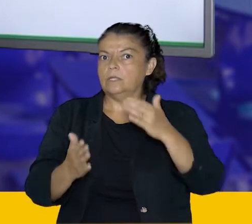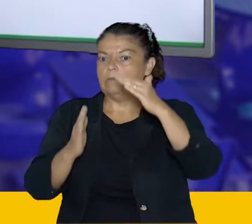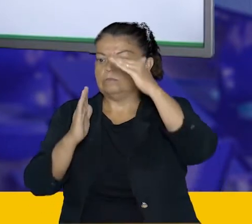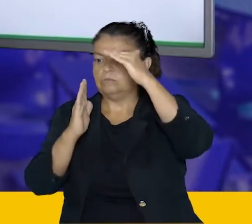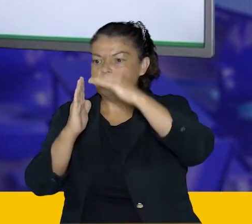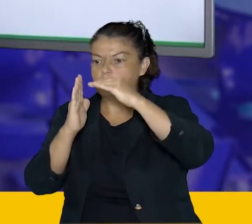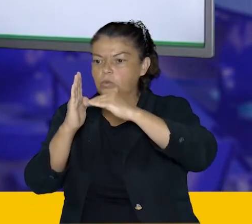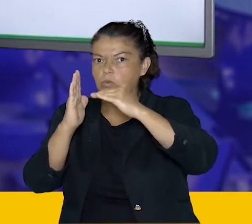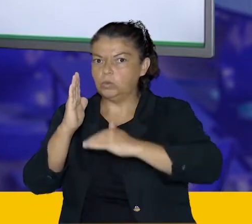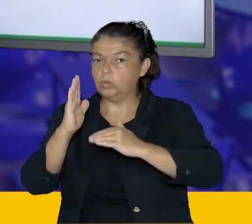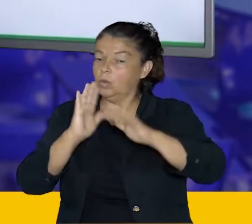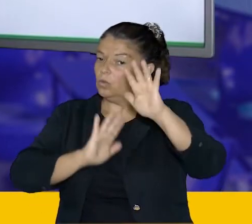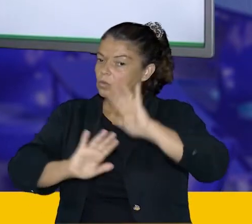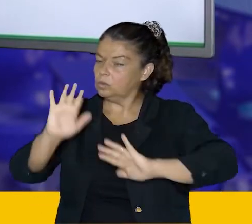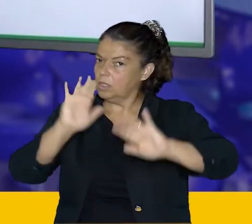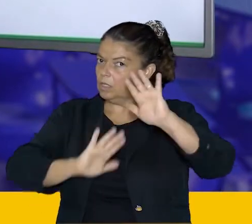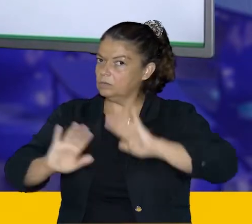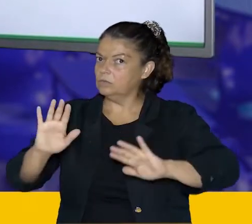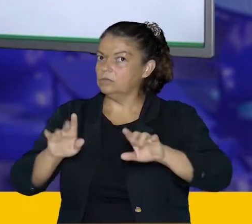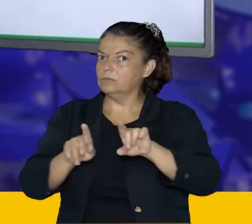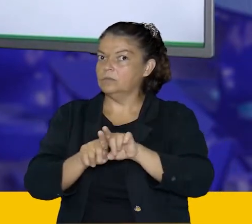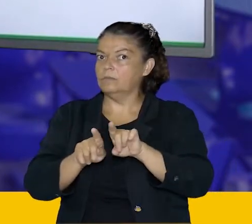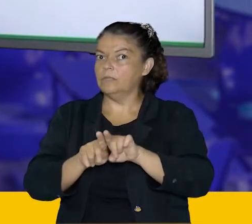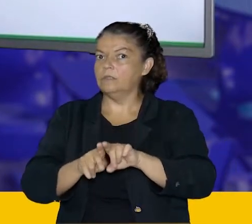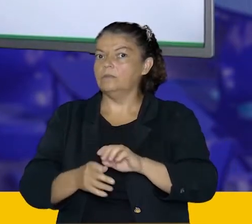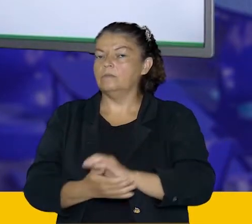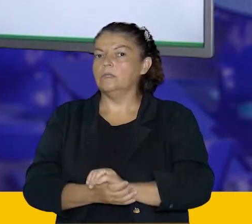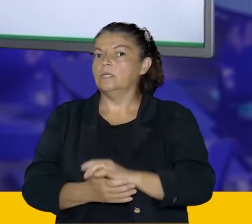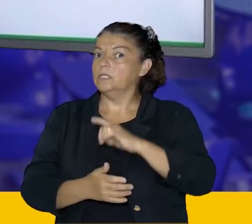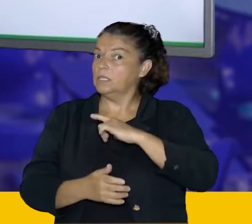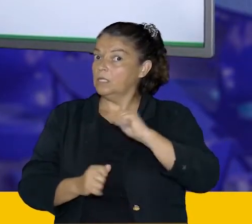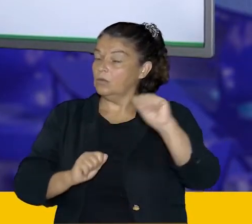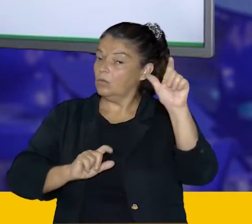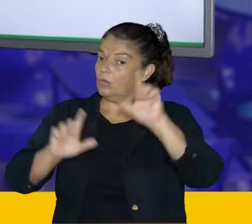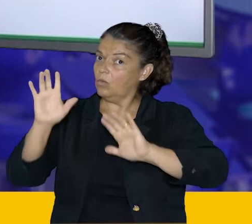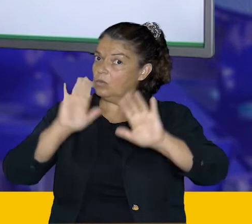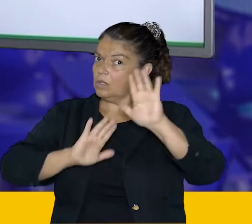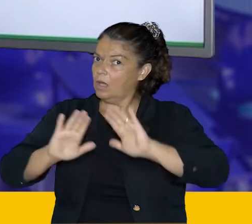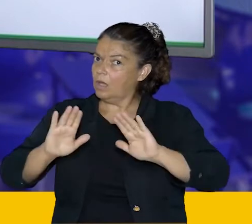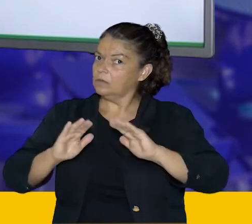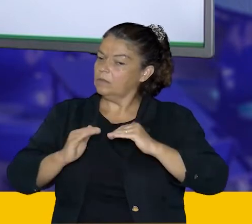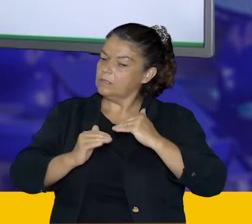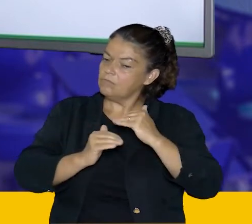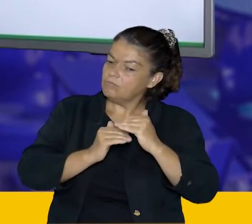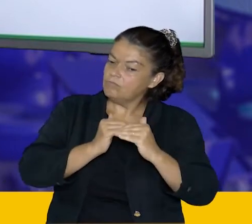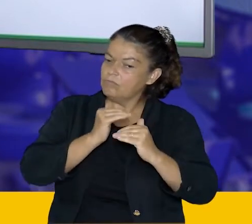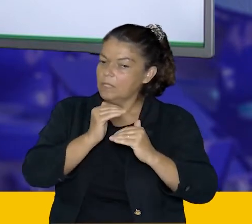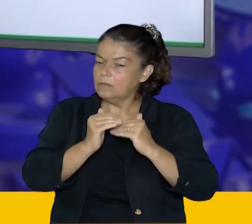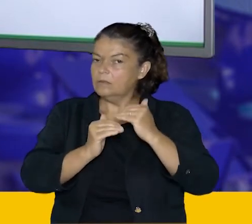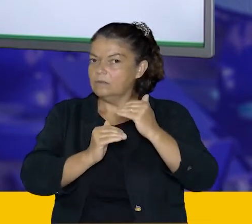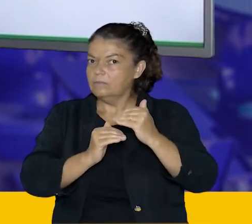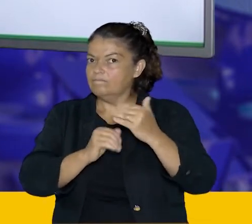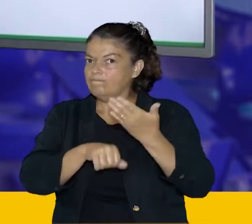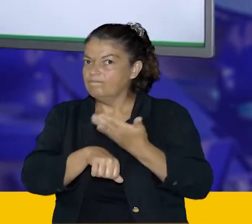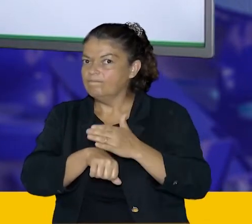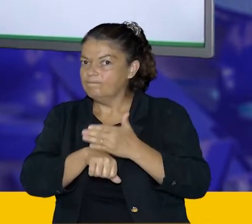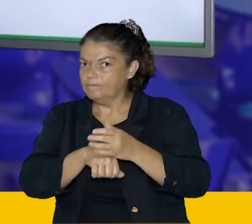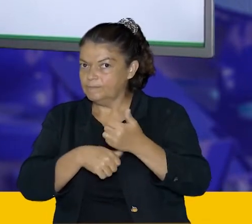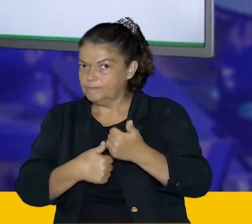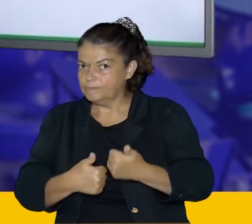décimos, tá? Então para ter cuidado quando for fazer esse tipo de soma direto. Por isso que tem que ir no passo a passo, como eu mostrei para vocês, tá bom?